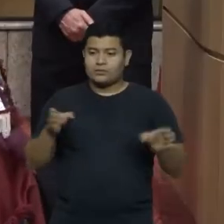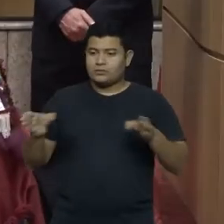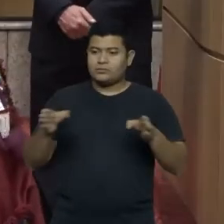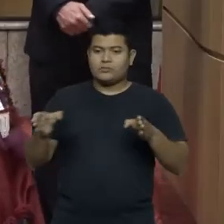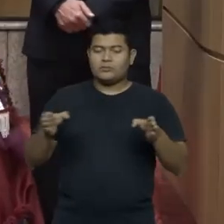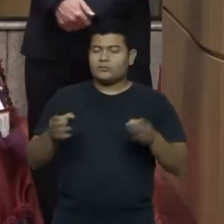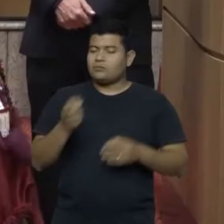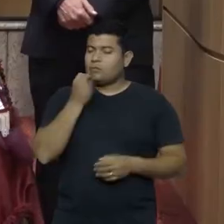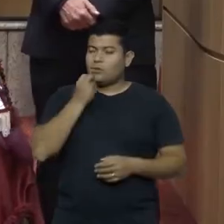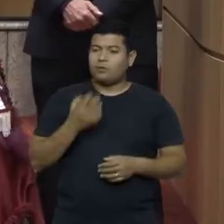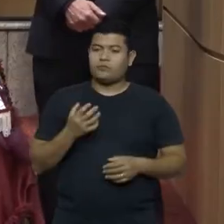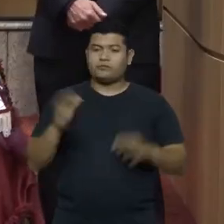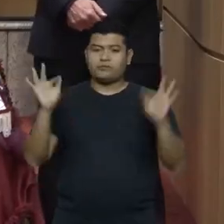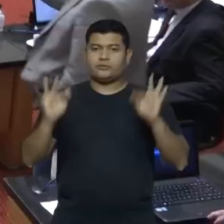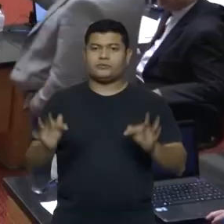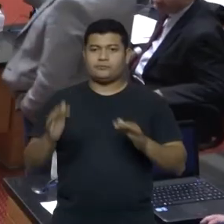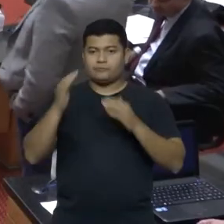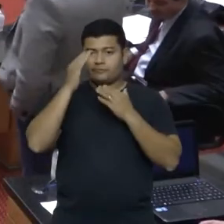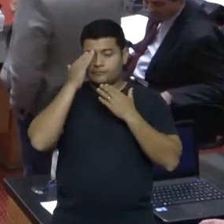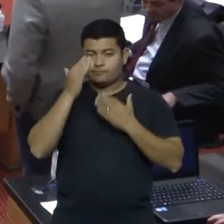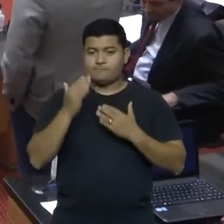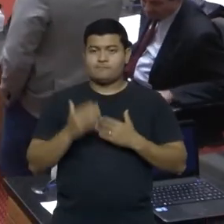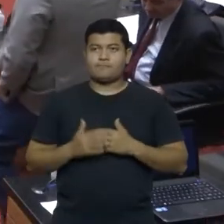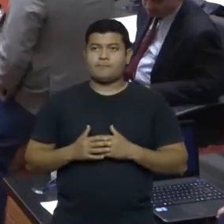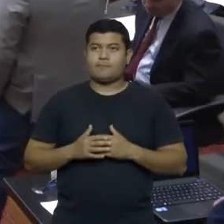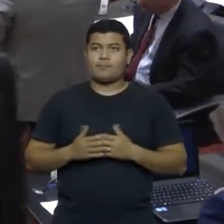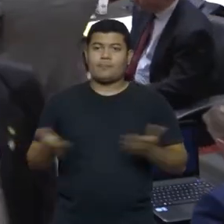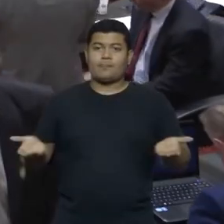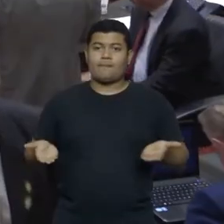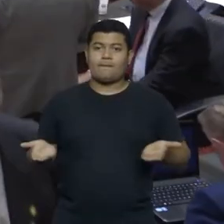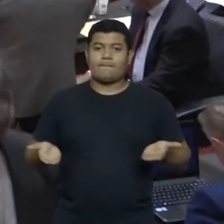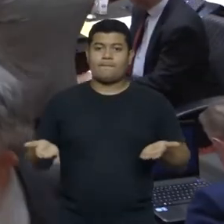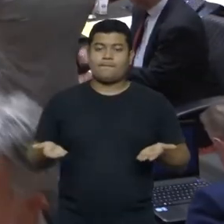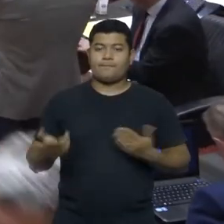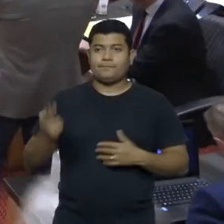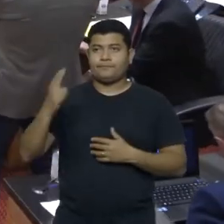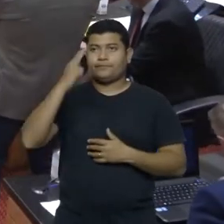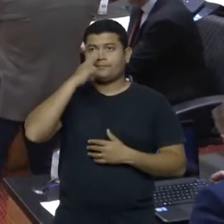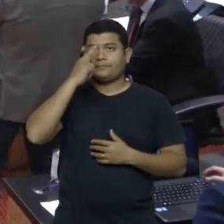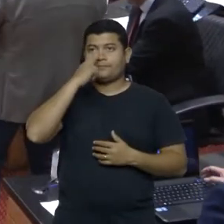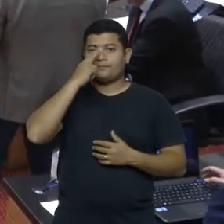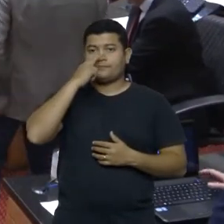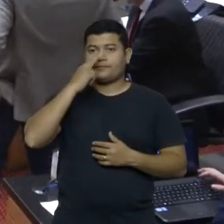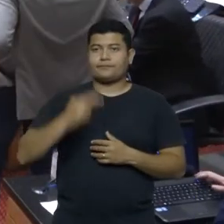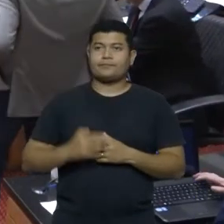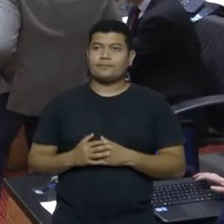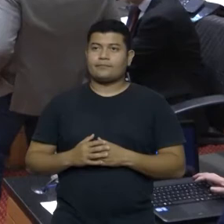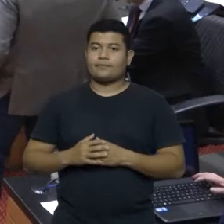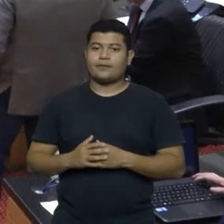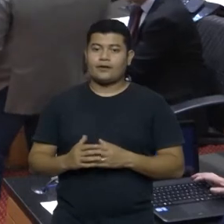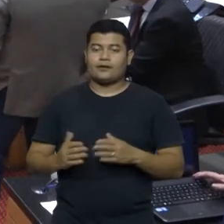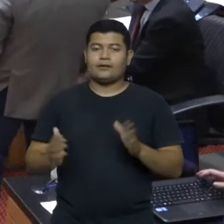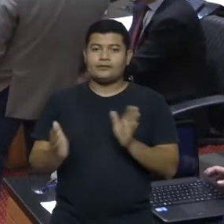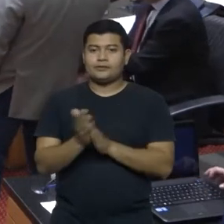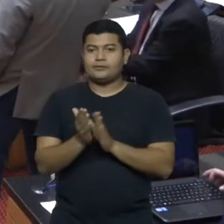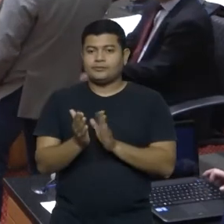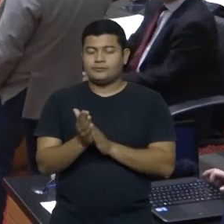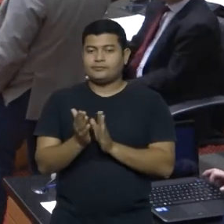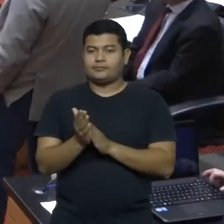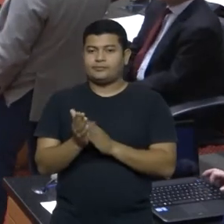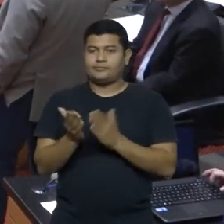Parabéns. A palavra, deputado Nazareno Martins. Parabéns a esse poder